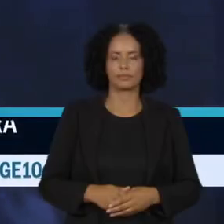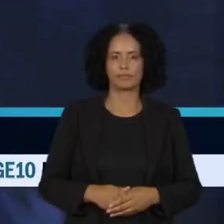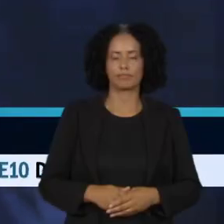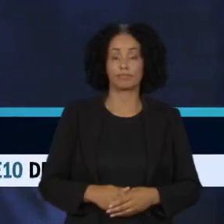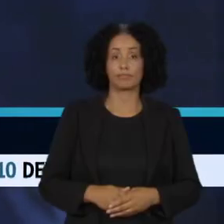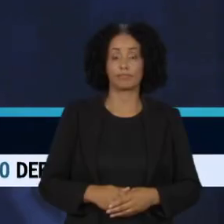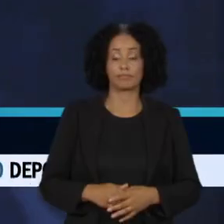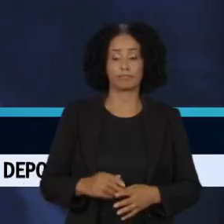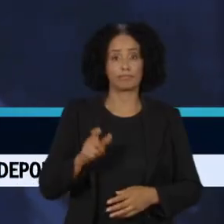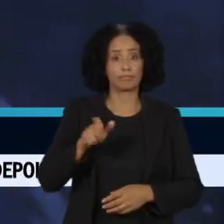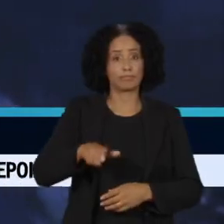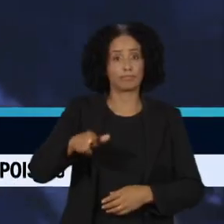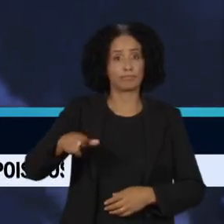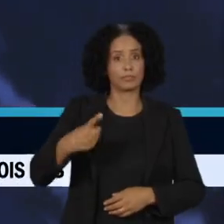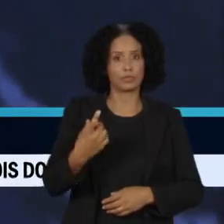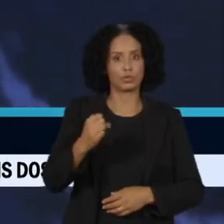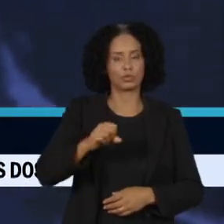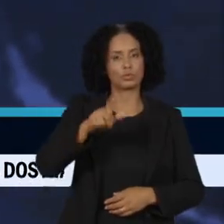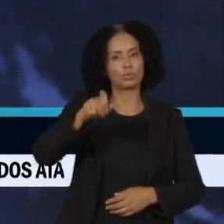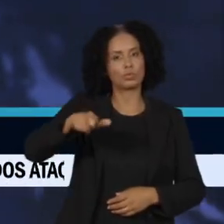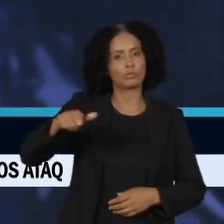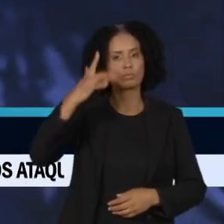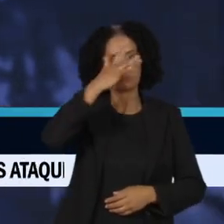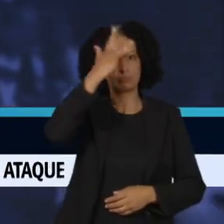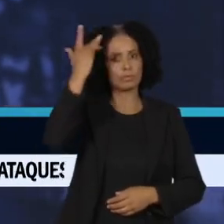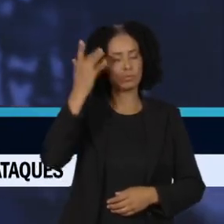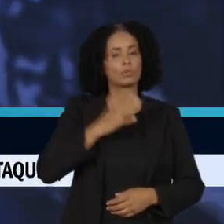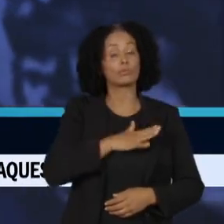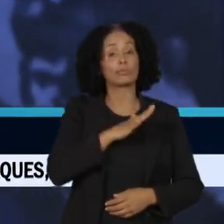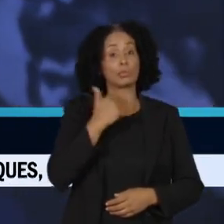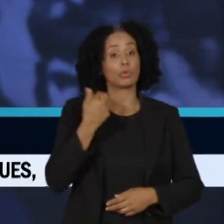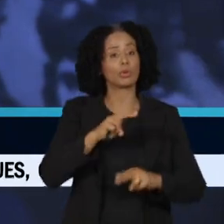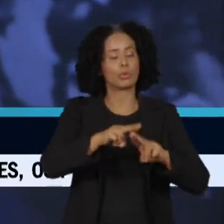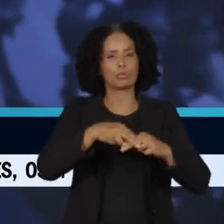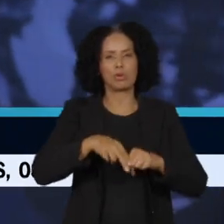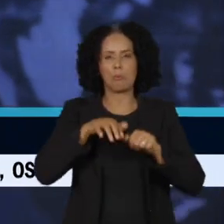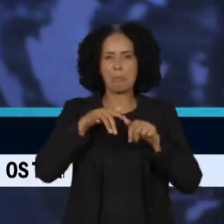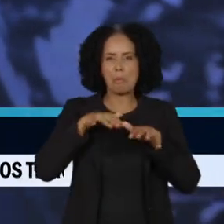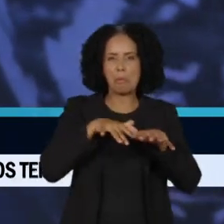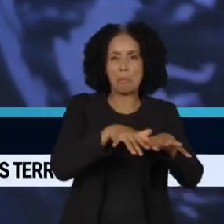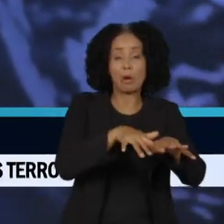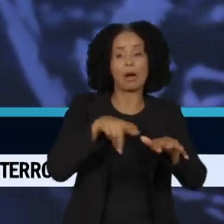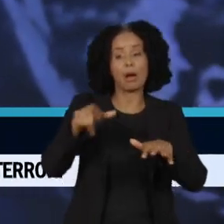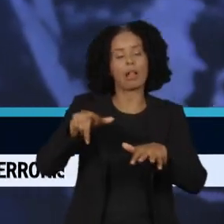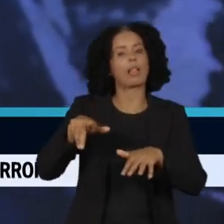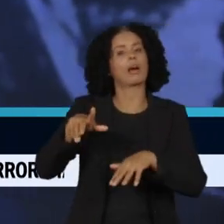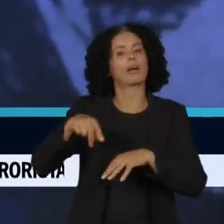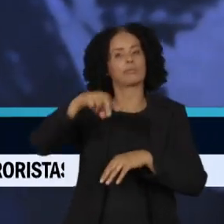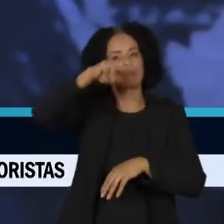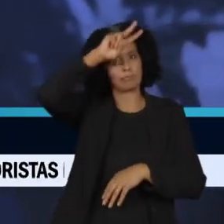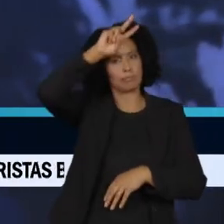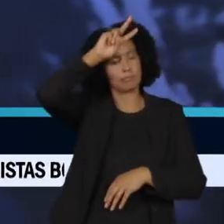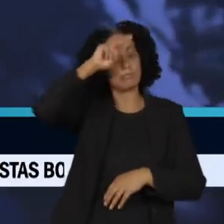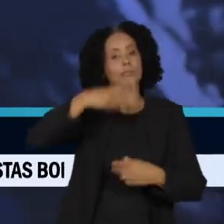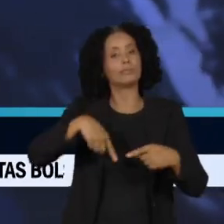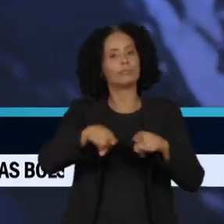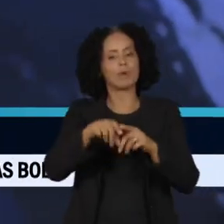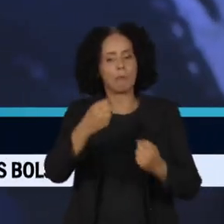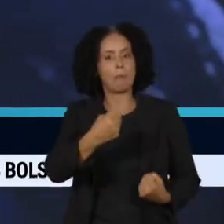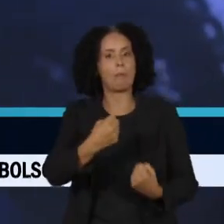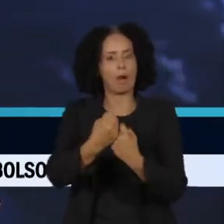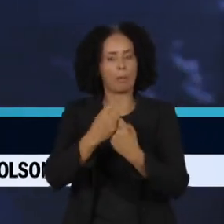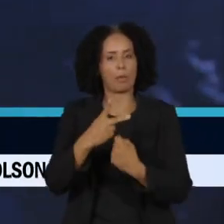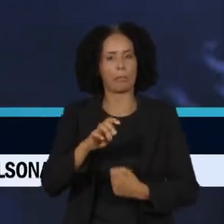18 pessoas morreram no confronto entre manifestantes e forças da polícia no sul do Peru. Apoiadores do presidente deposto Pedro